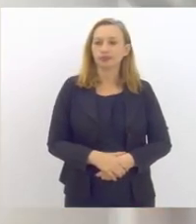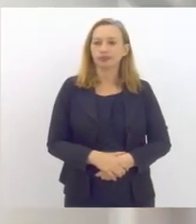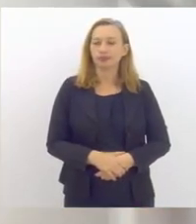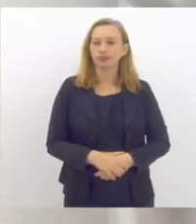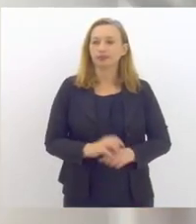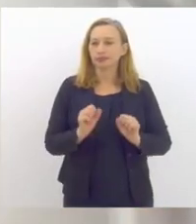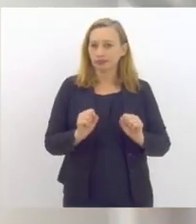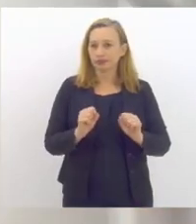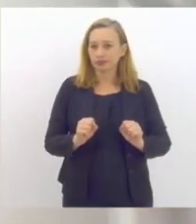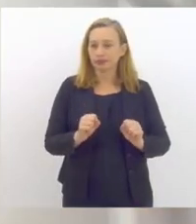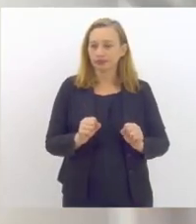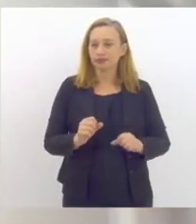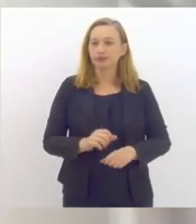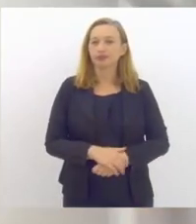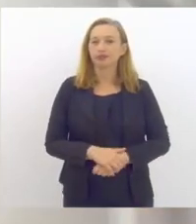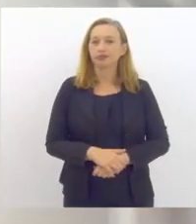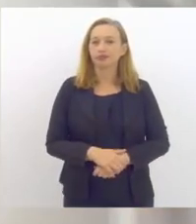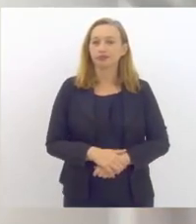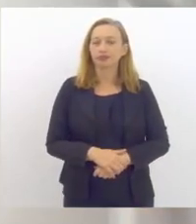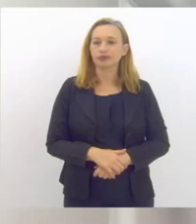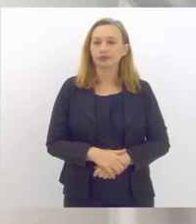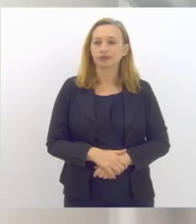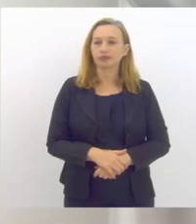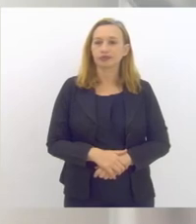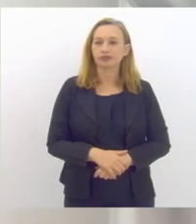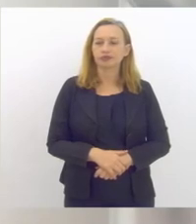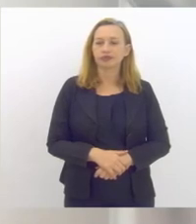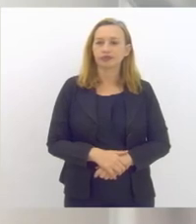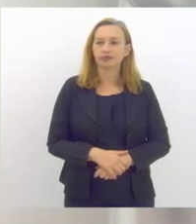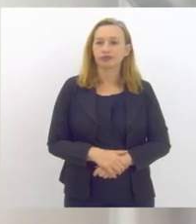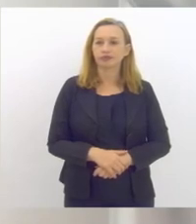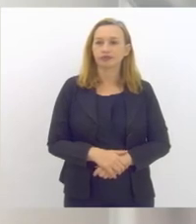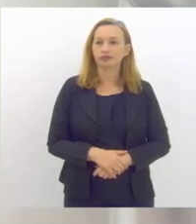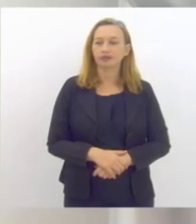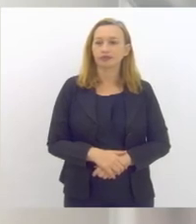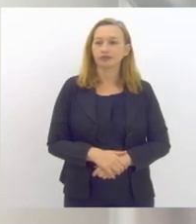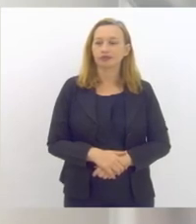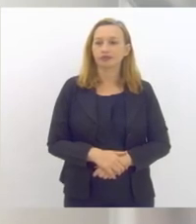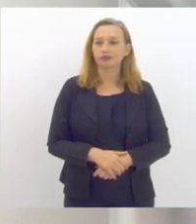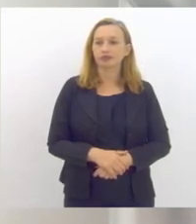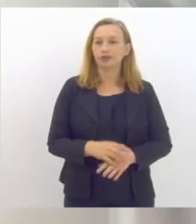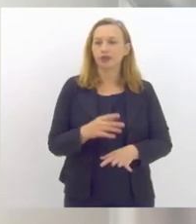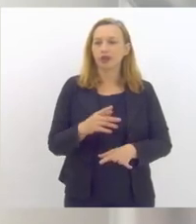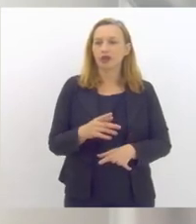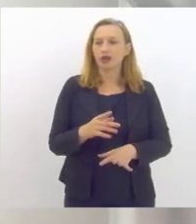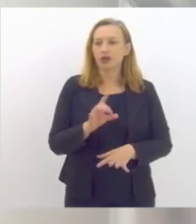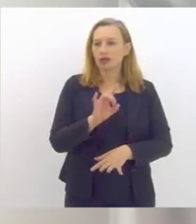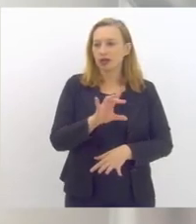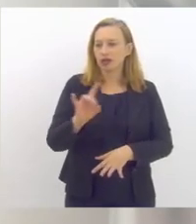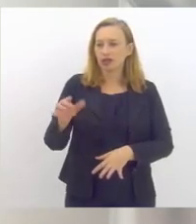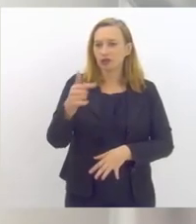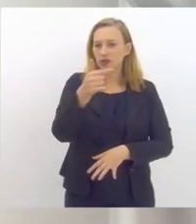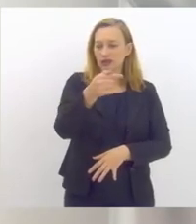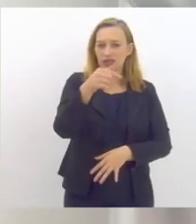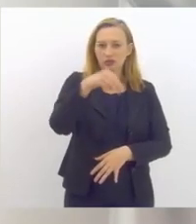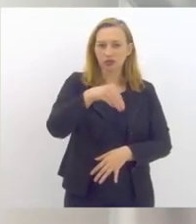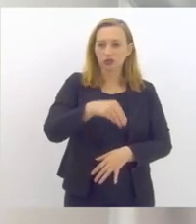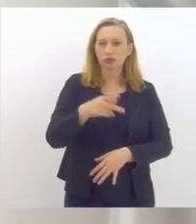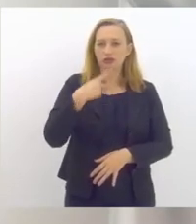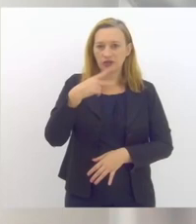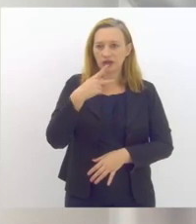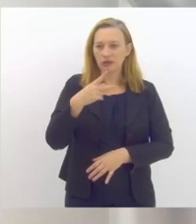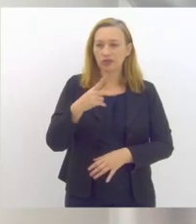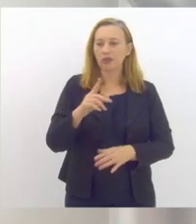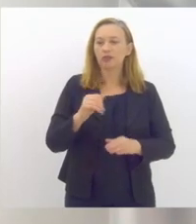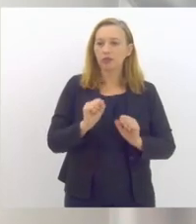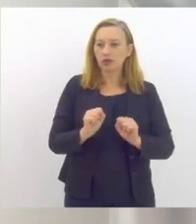Pode, Karen abriu ali. Queria sugerir, se a gente pudesse, assim, ter as falas ao redor de sete minutos, para a gente poder ter